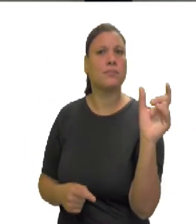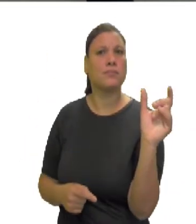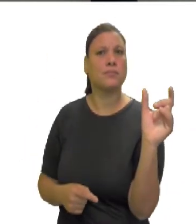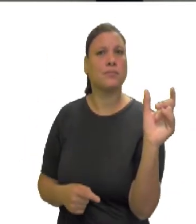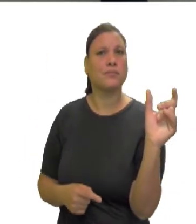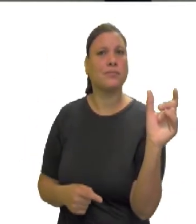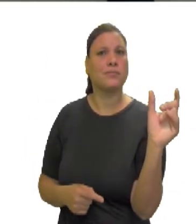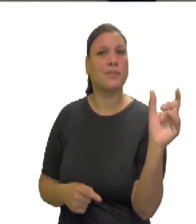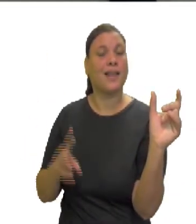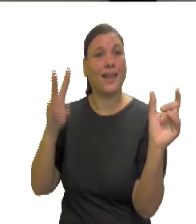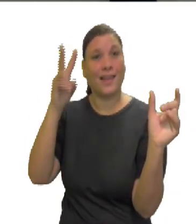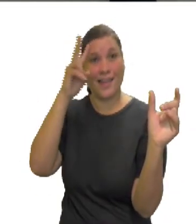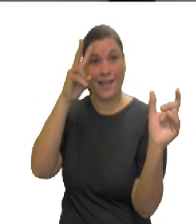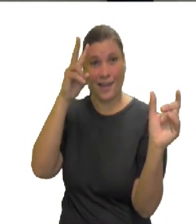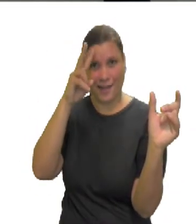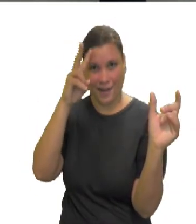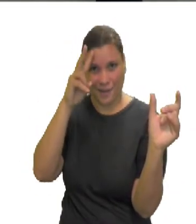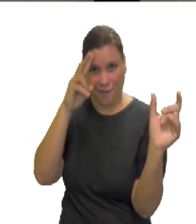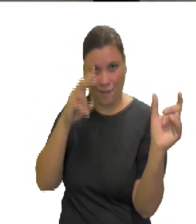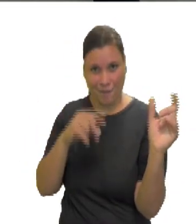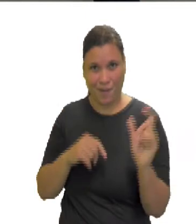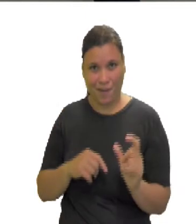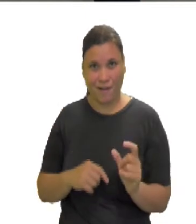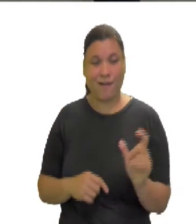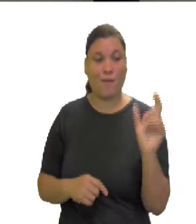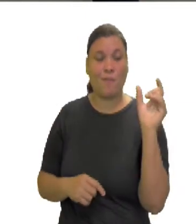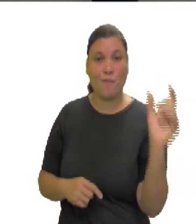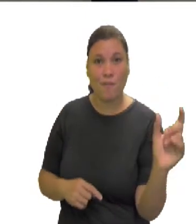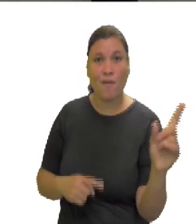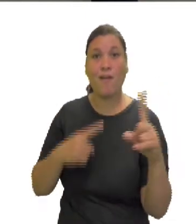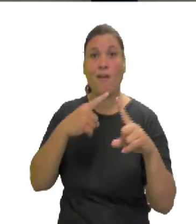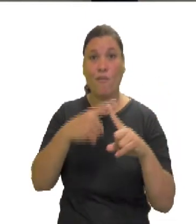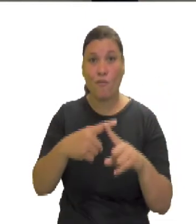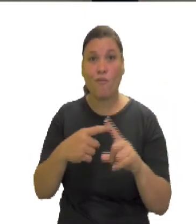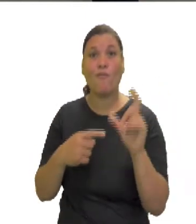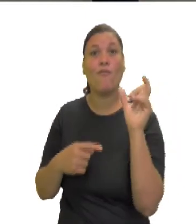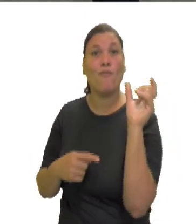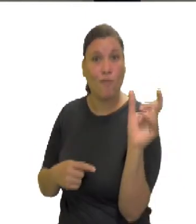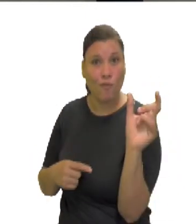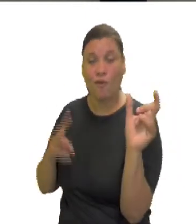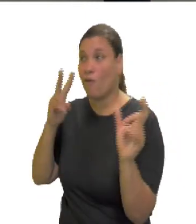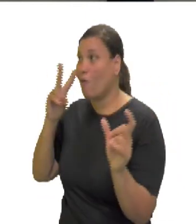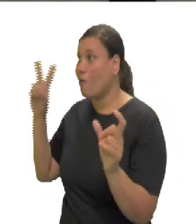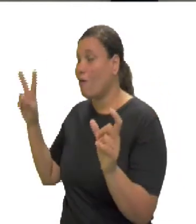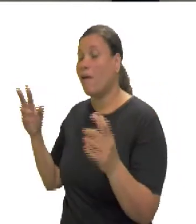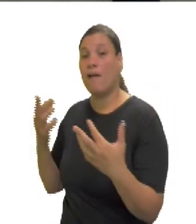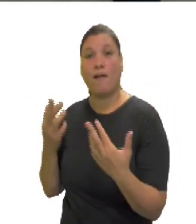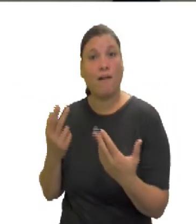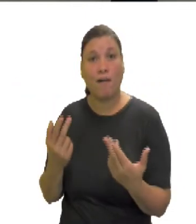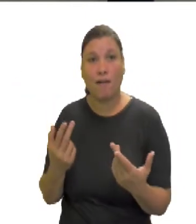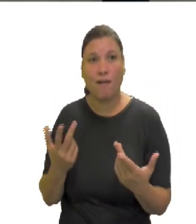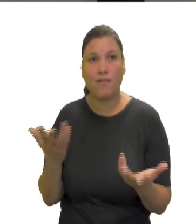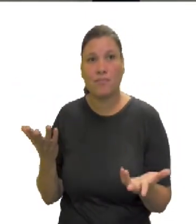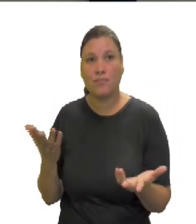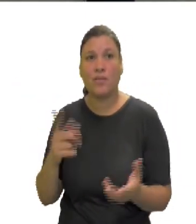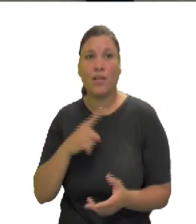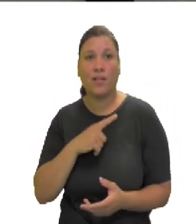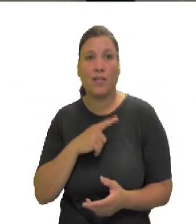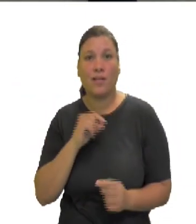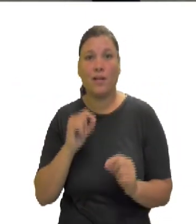segundo, mais o quadrado do segundo. Então, eu tenho 20 ao quadrado, 400,